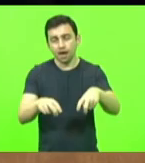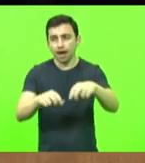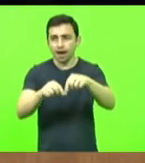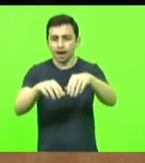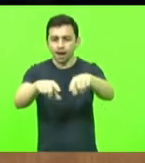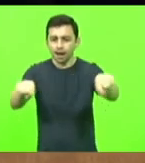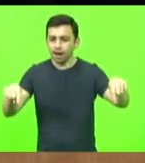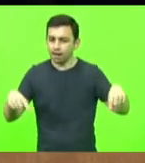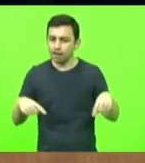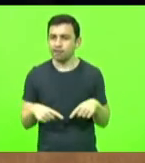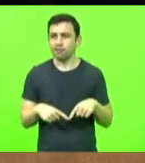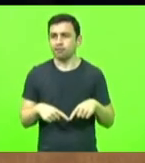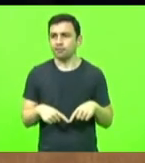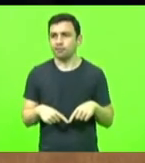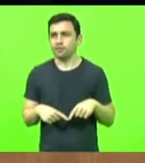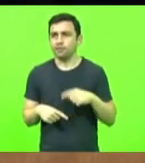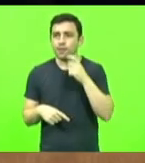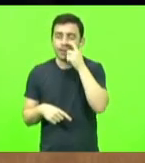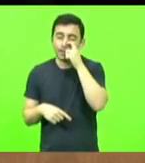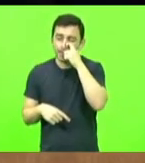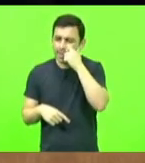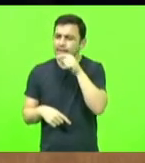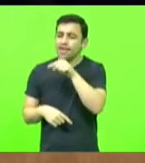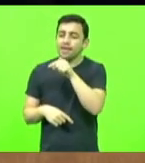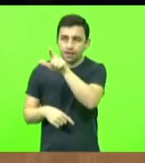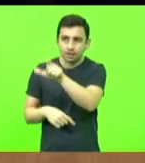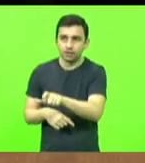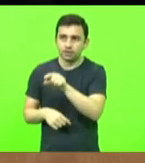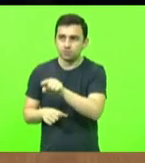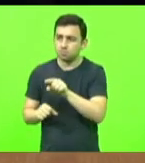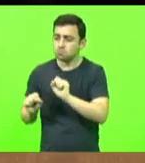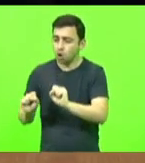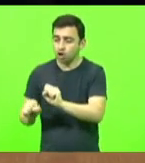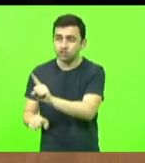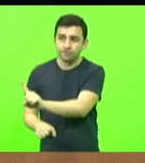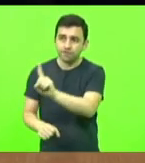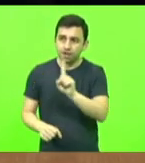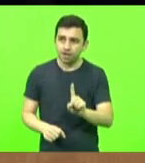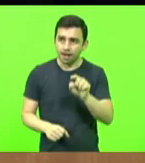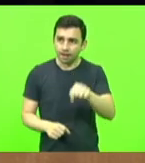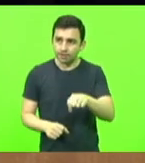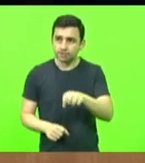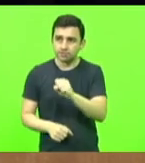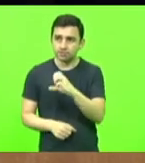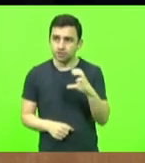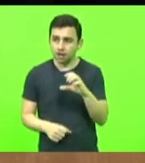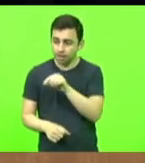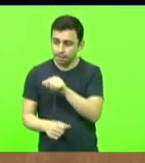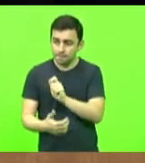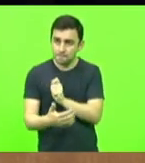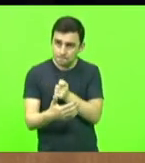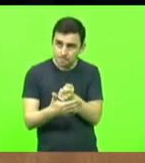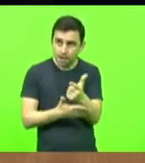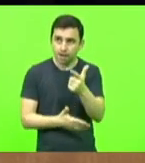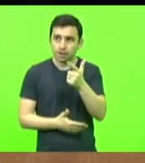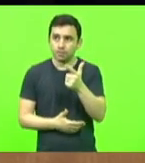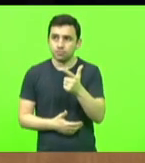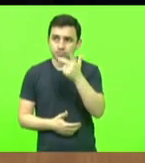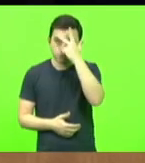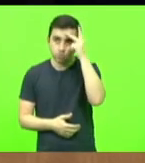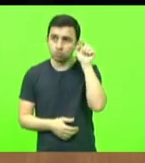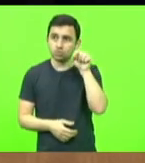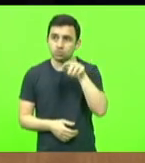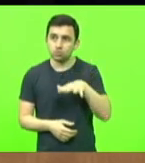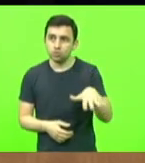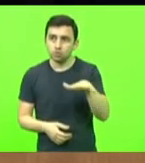Por que ele não pode vir aqui em Santa Catarina e pagar para alguém que tenha